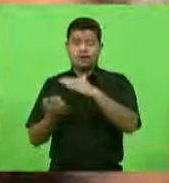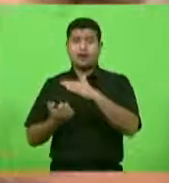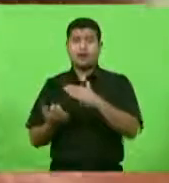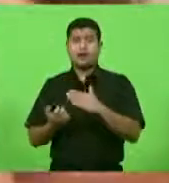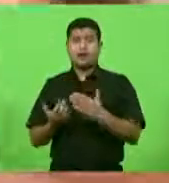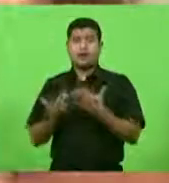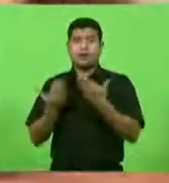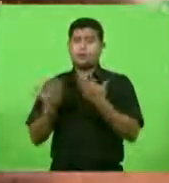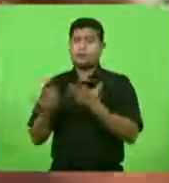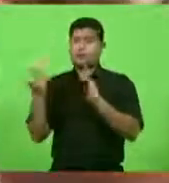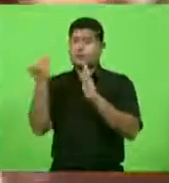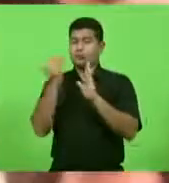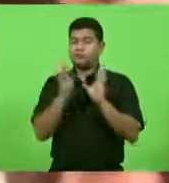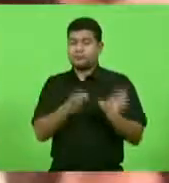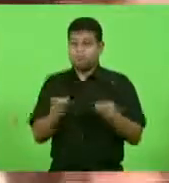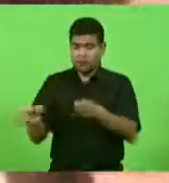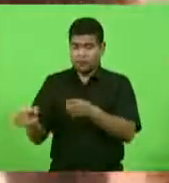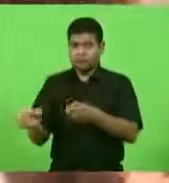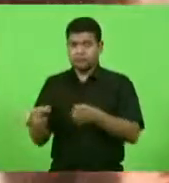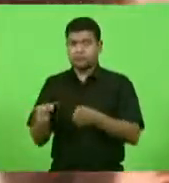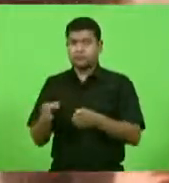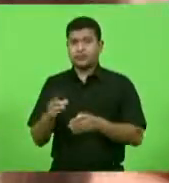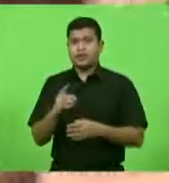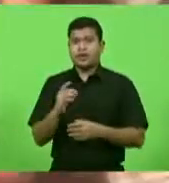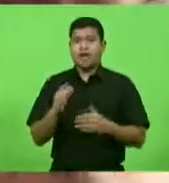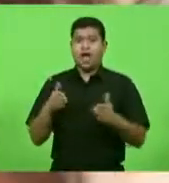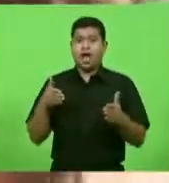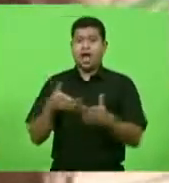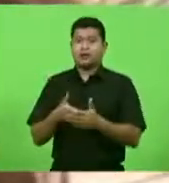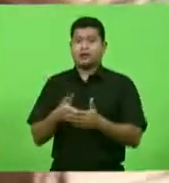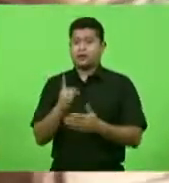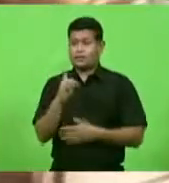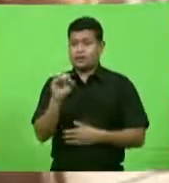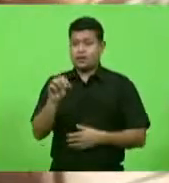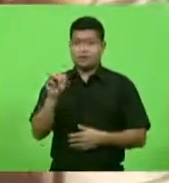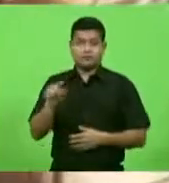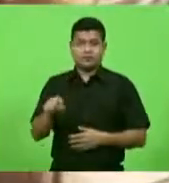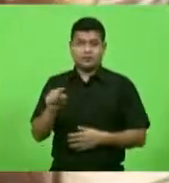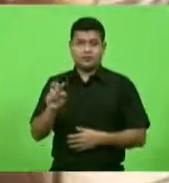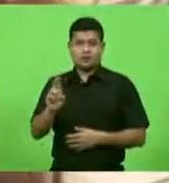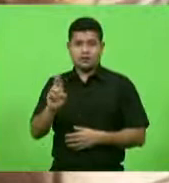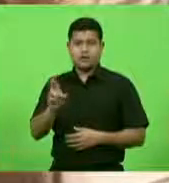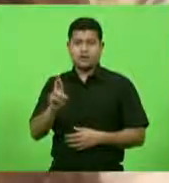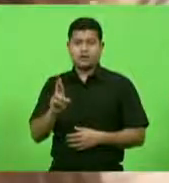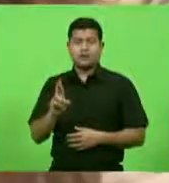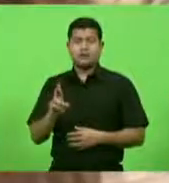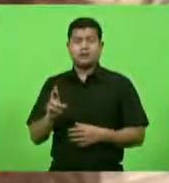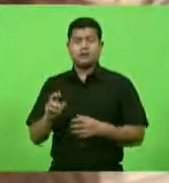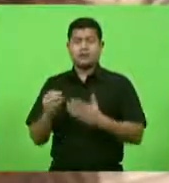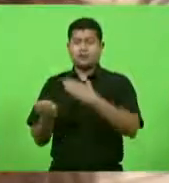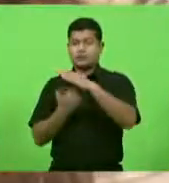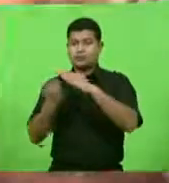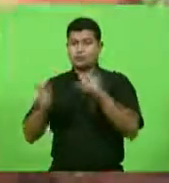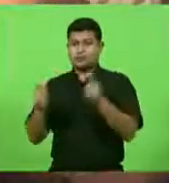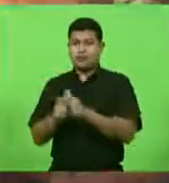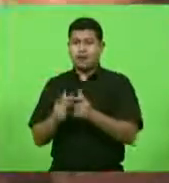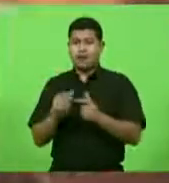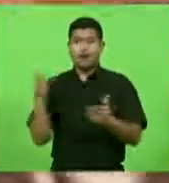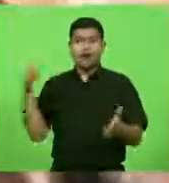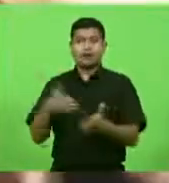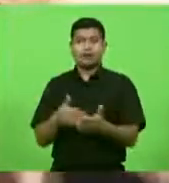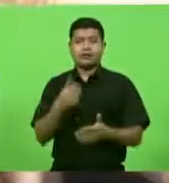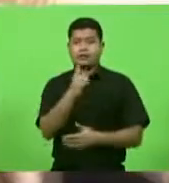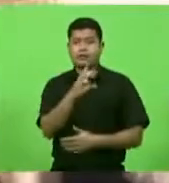micro empreendedor individual de até 10 mil reais e para o pequeno empresário até 100 mil reais